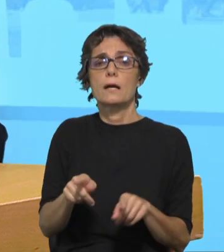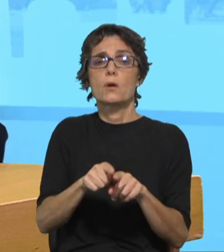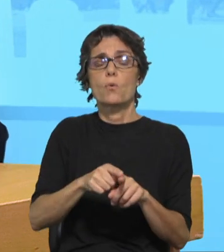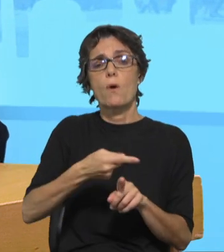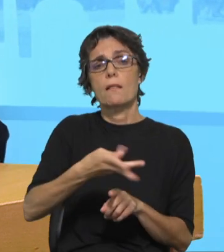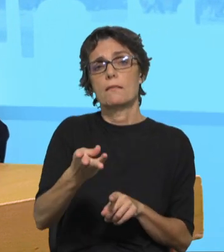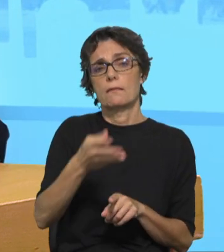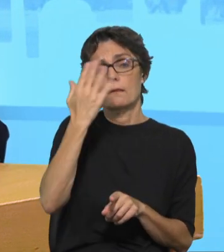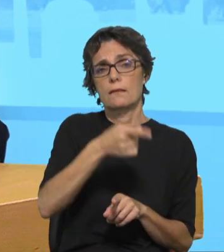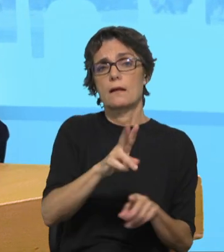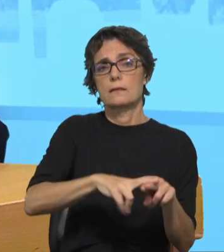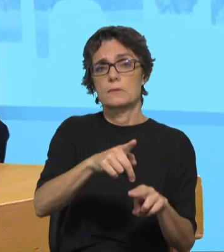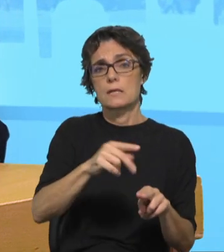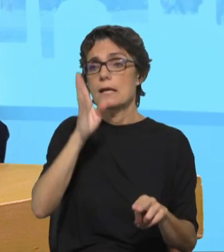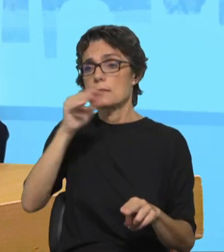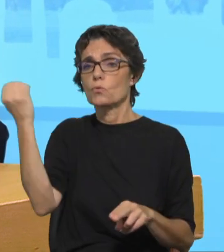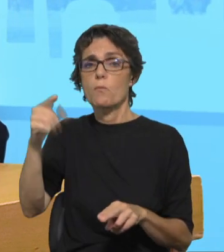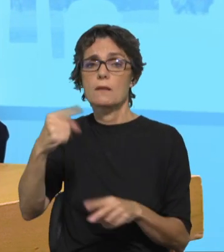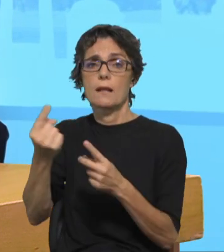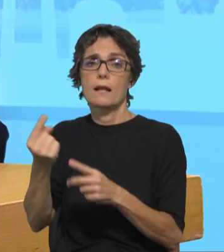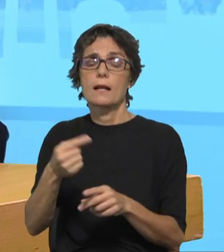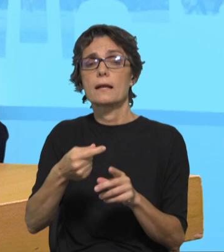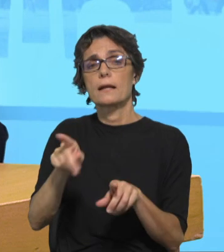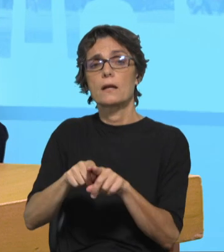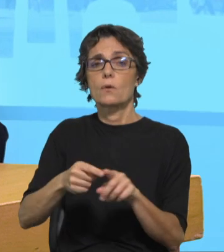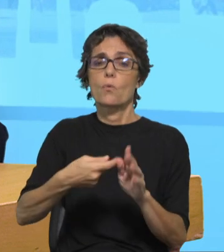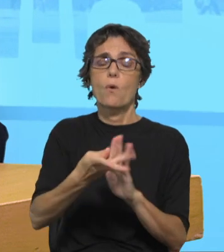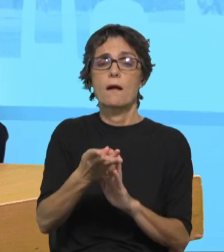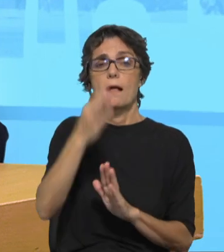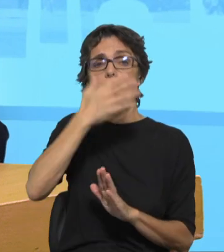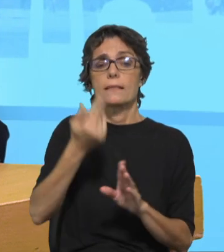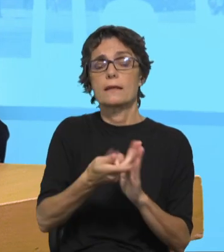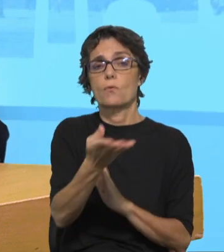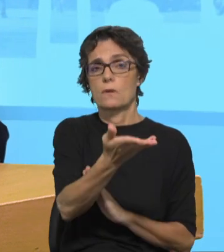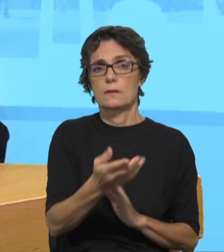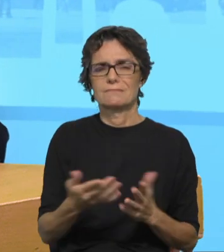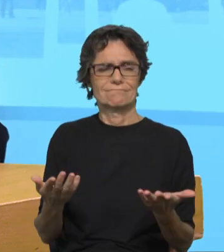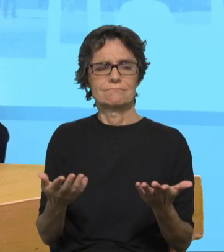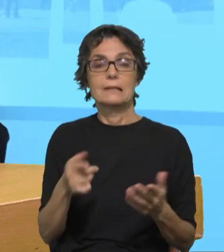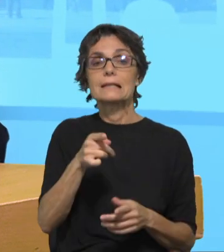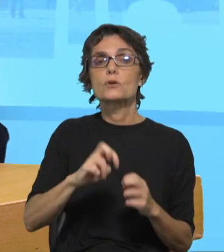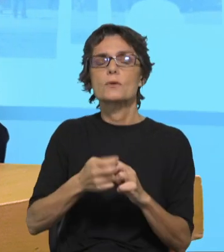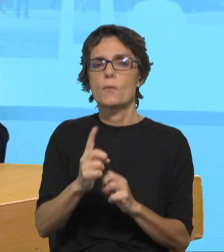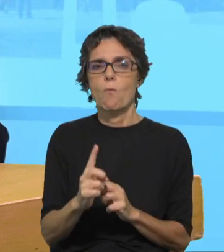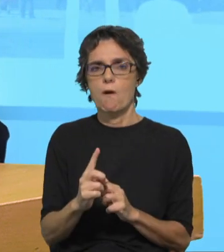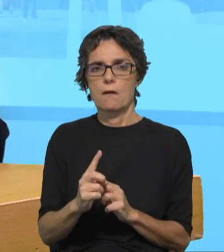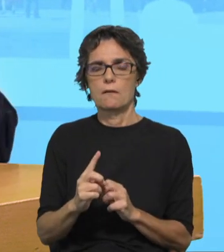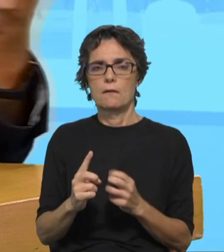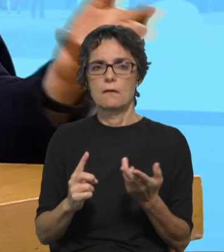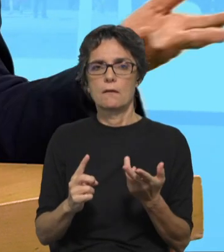a X tempo. E ele pergunta, o problema de ter de perdoar é que há situações,